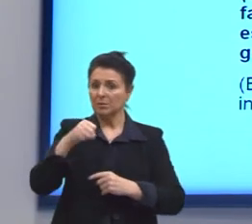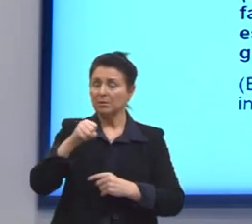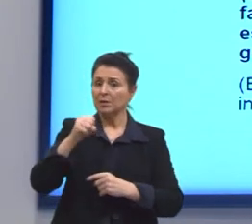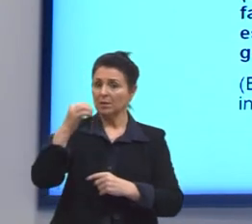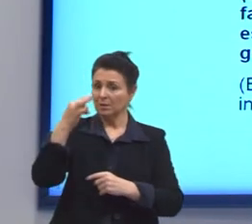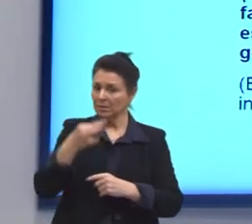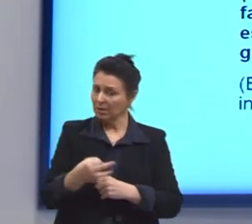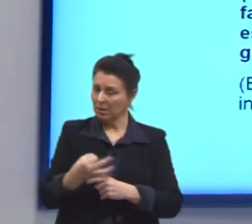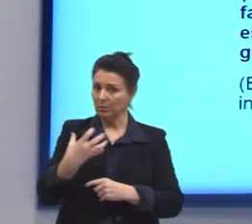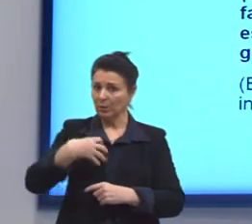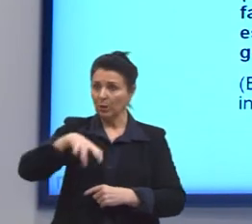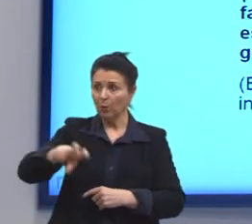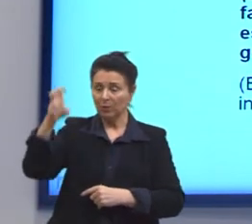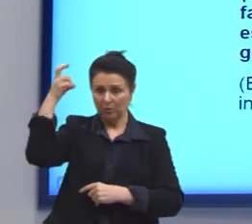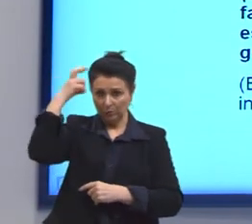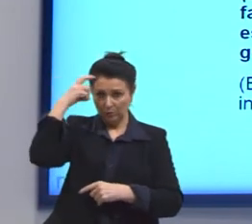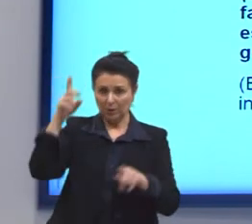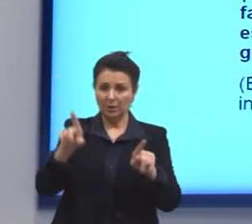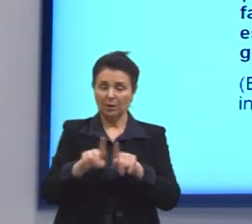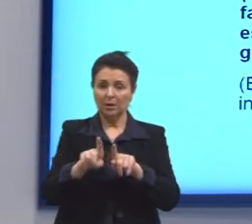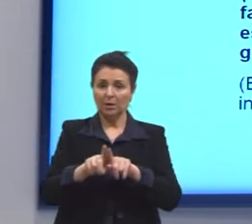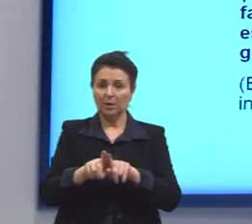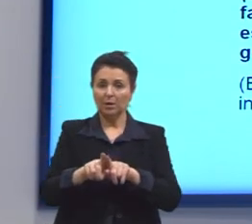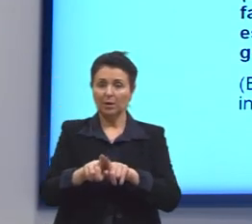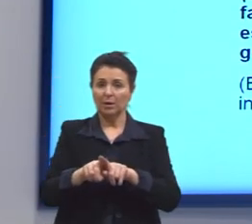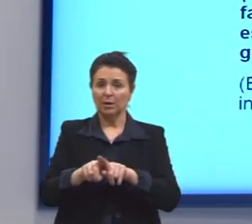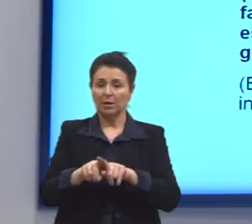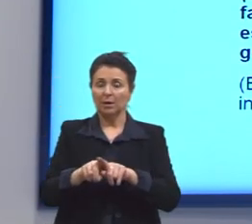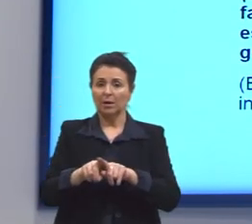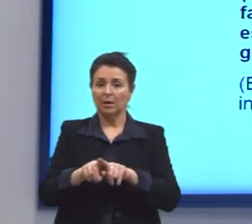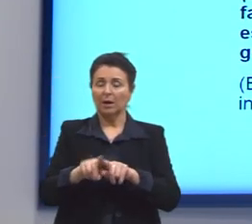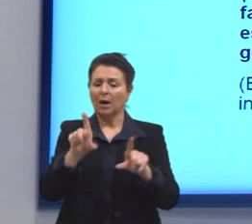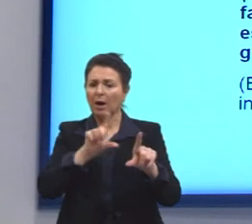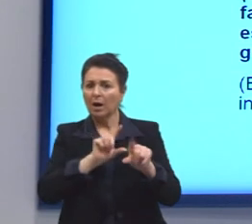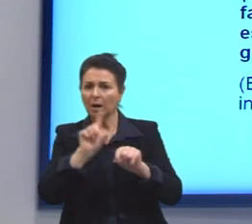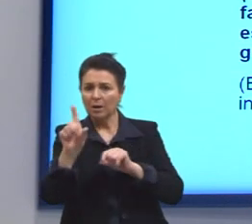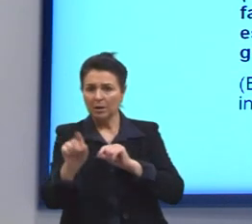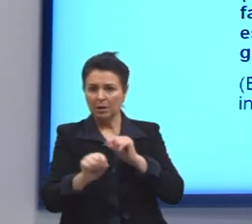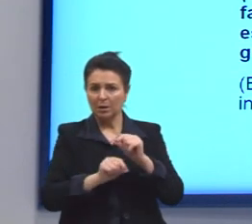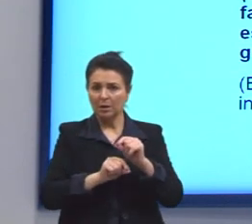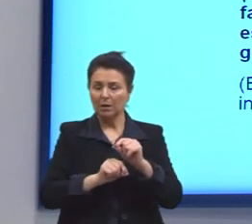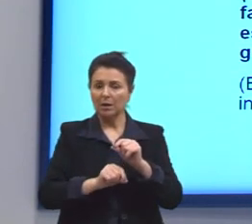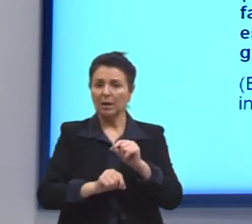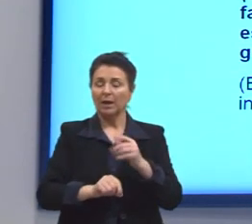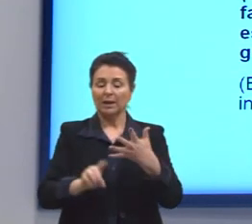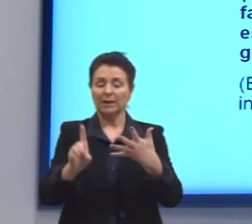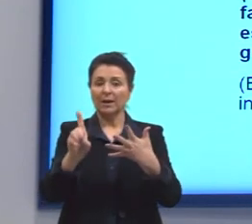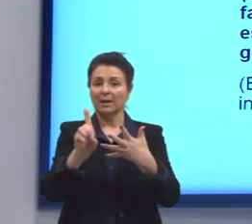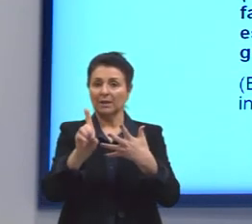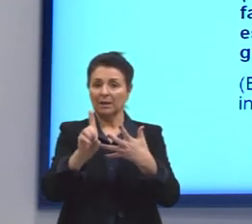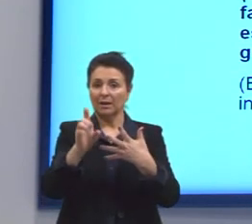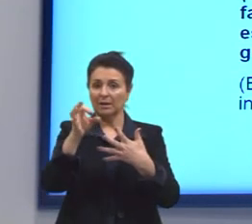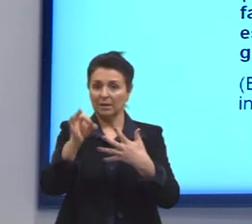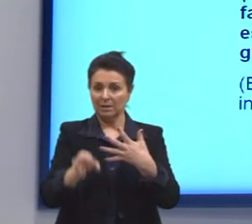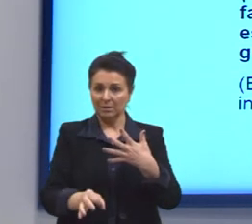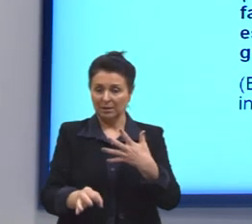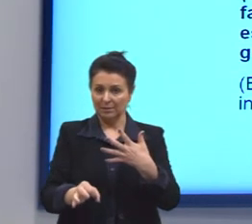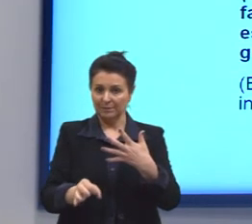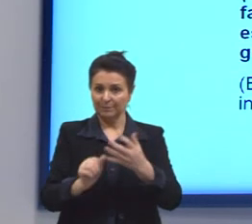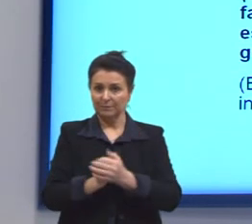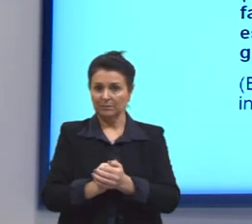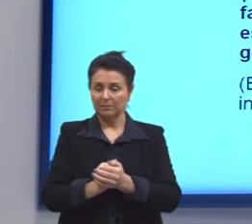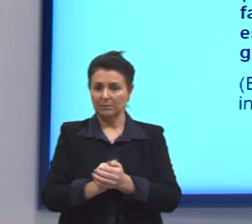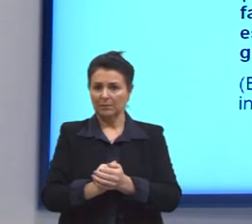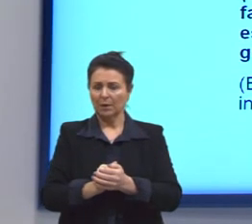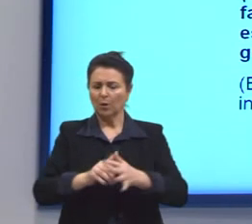era contracultura, eles querem quebrar. Então, a letra alternativa correta é a letra D. Um dos maiores